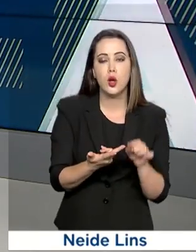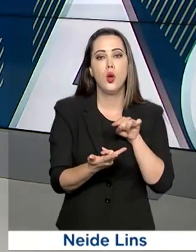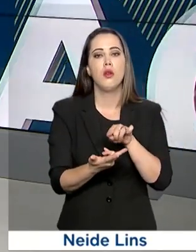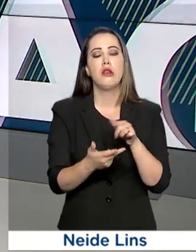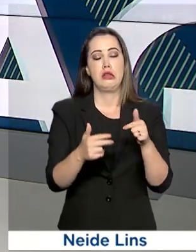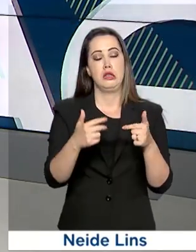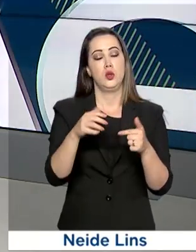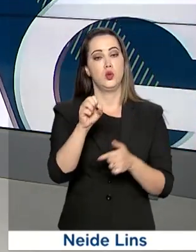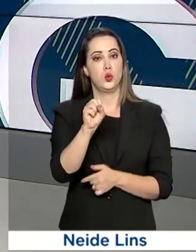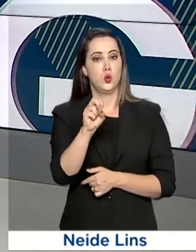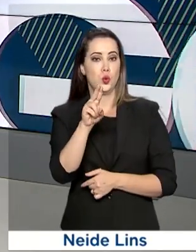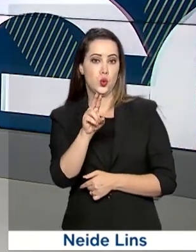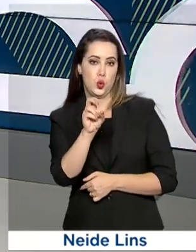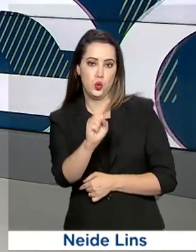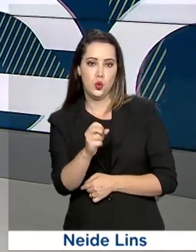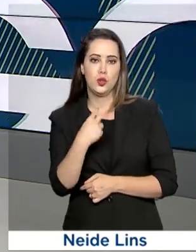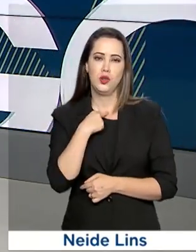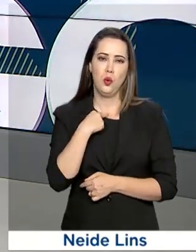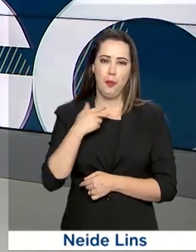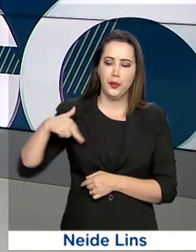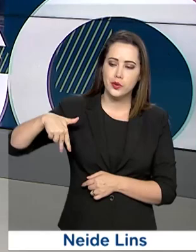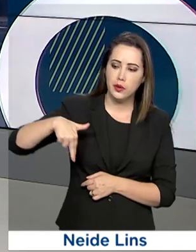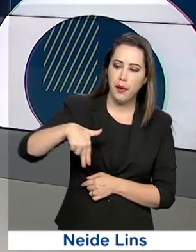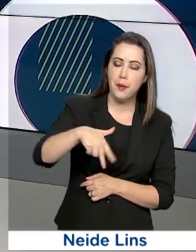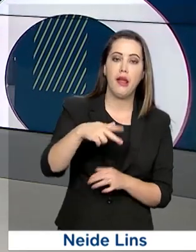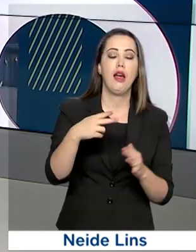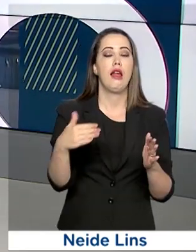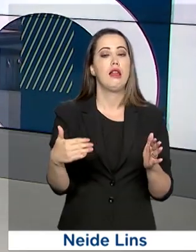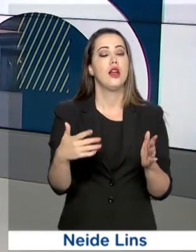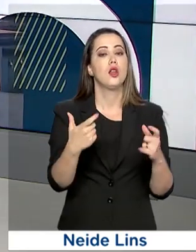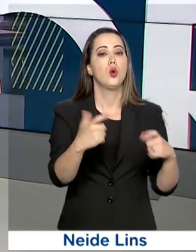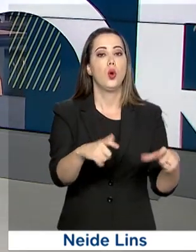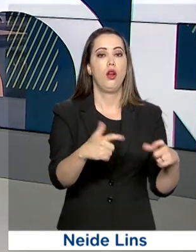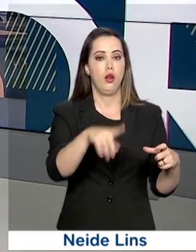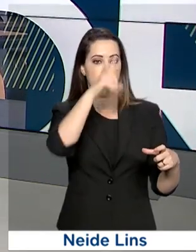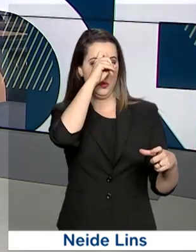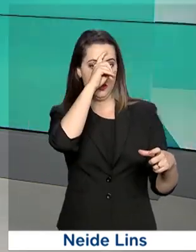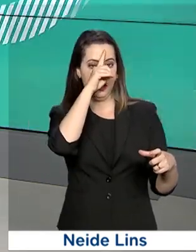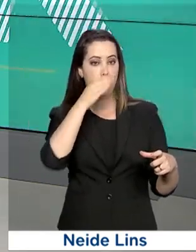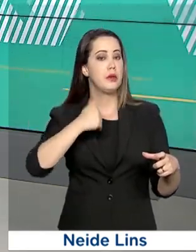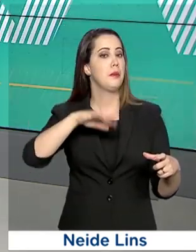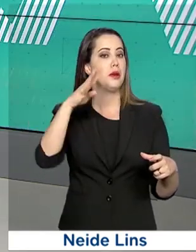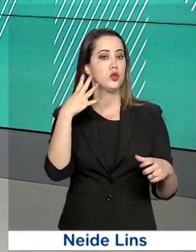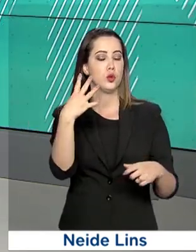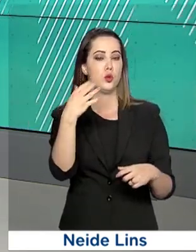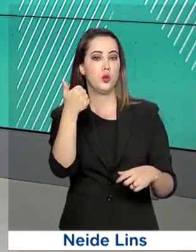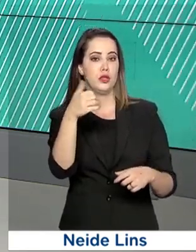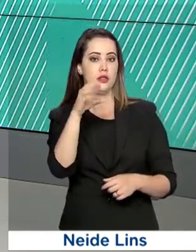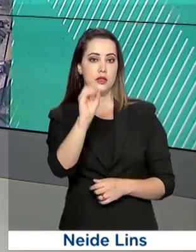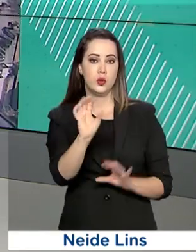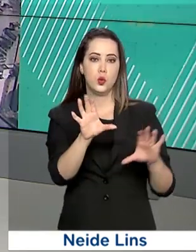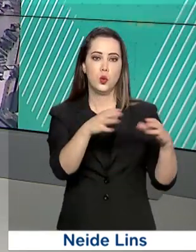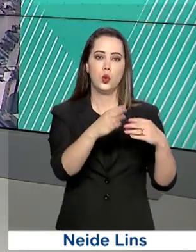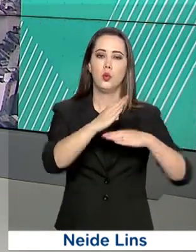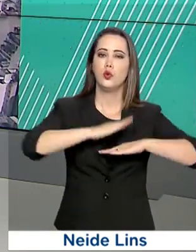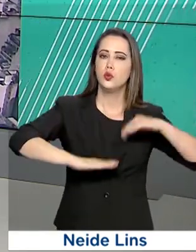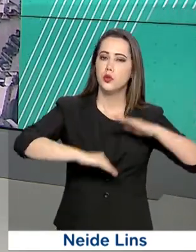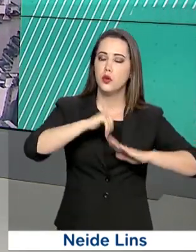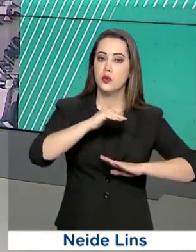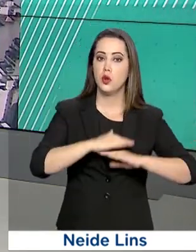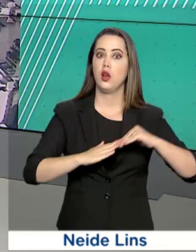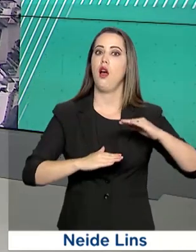dificuldade de se locomover até uma unidade de saúde passarão a contar com mais 410 equipes de profissionais